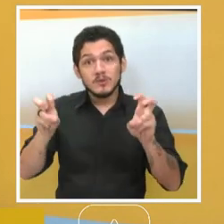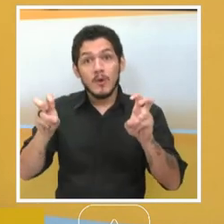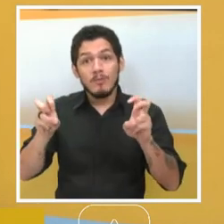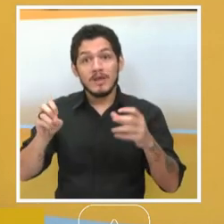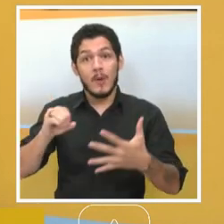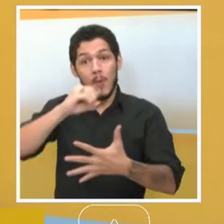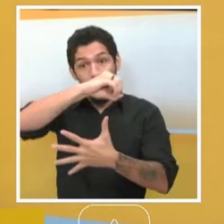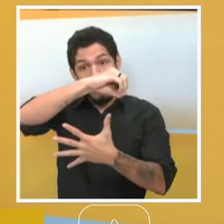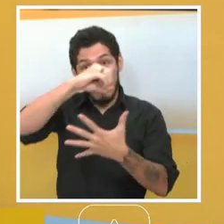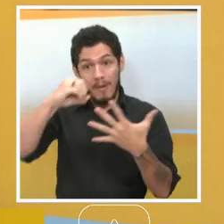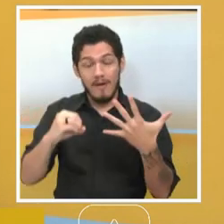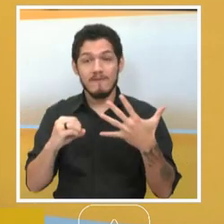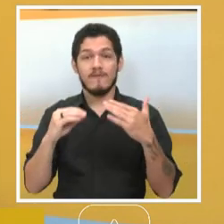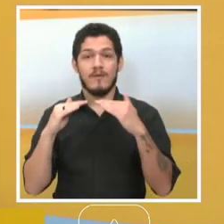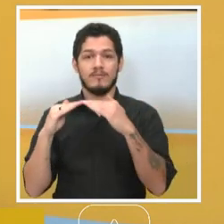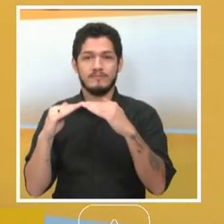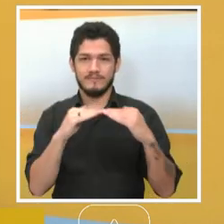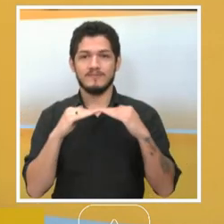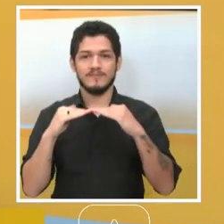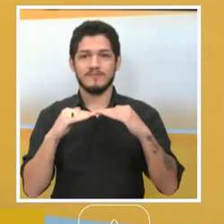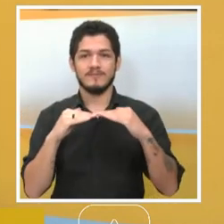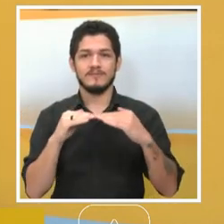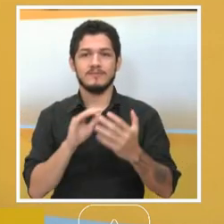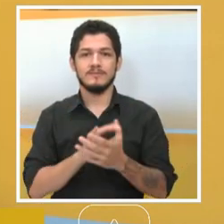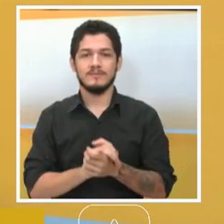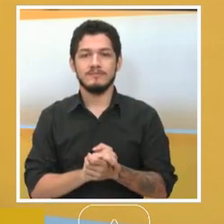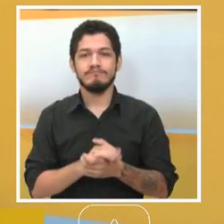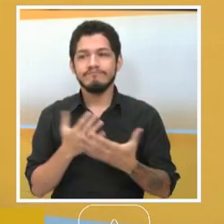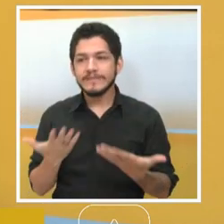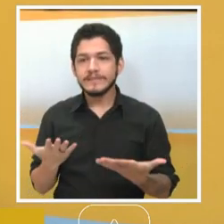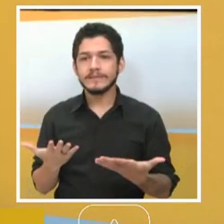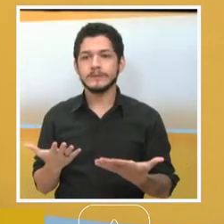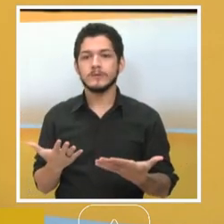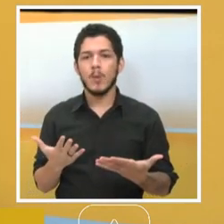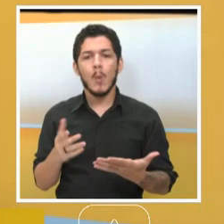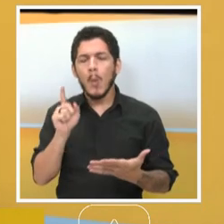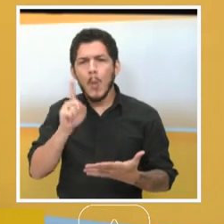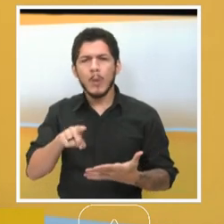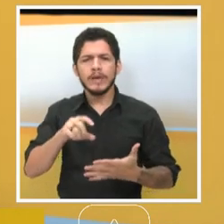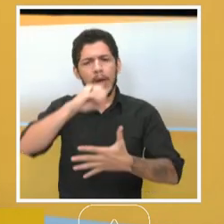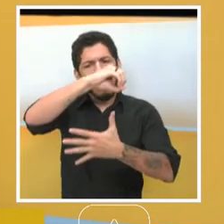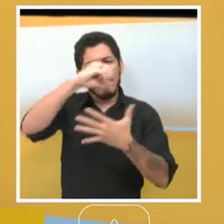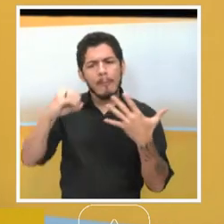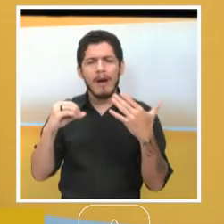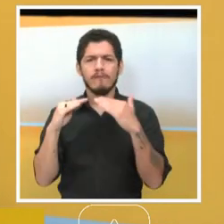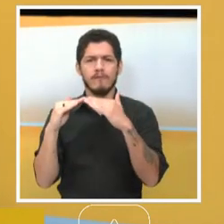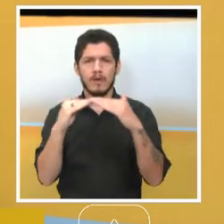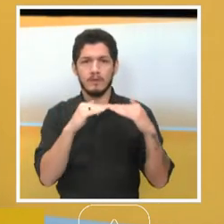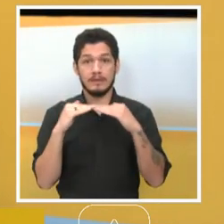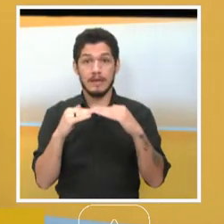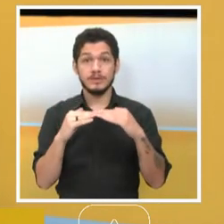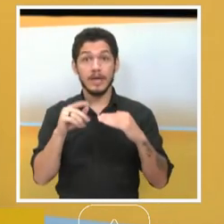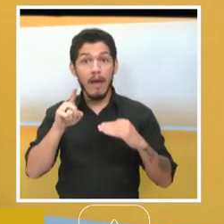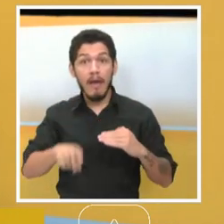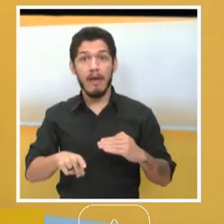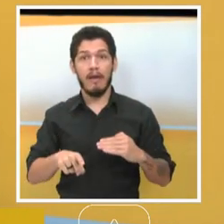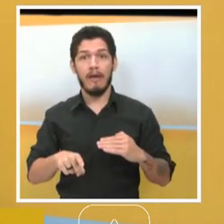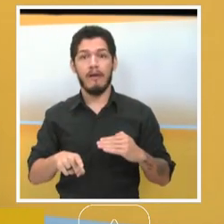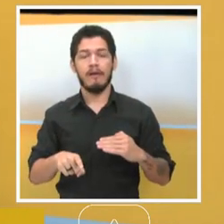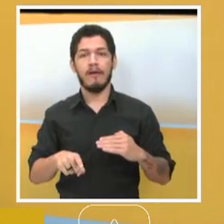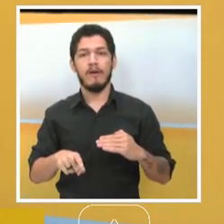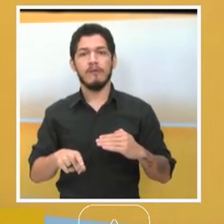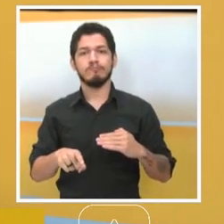é o PAFOR Equidade. 3. O PAFOR Equidade é uma ação especial da